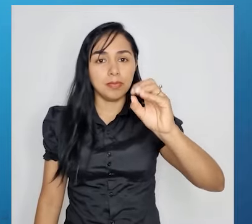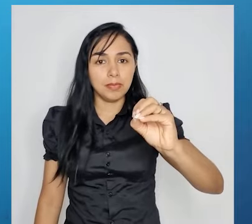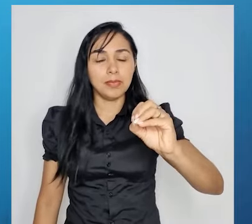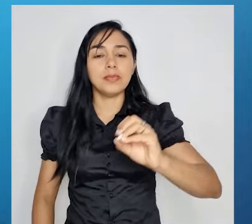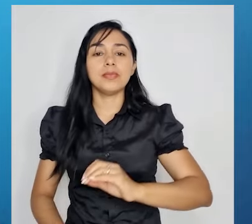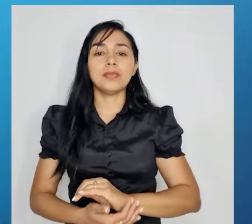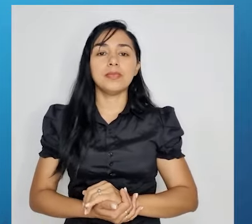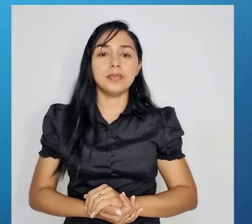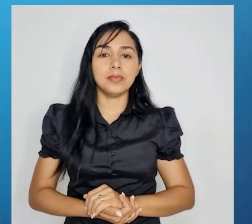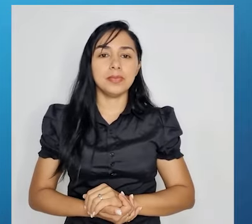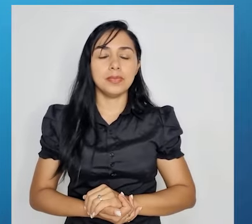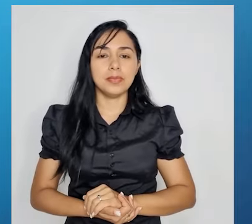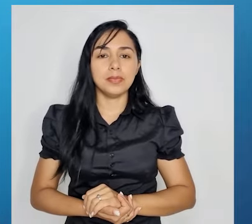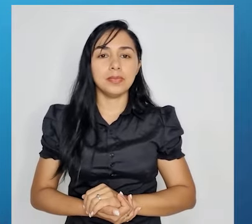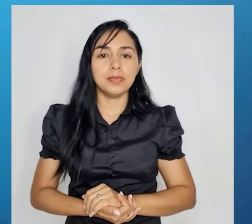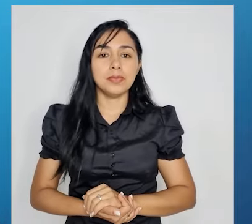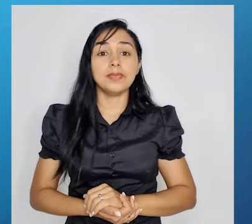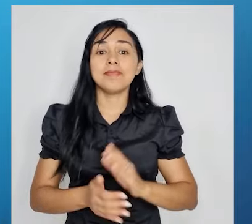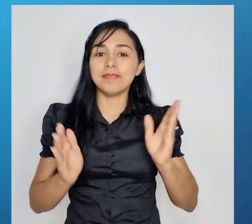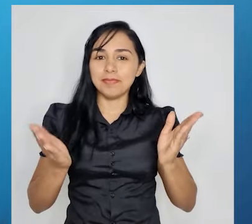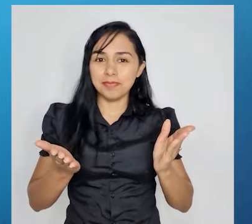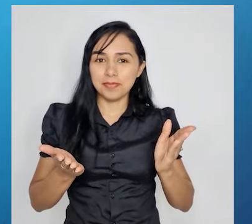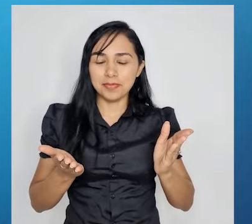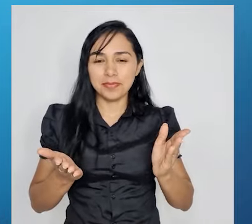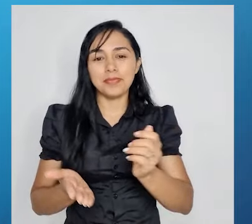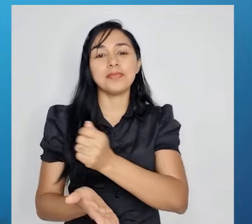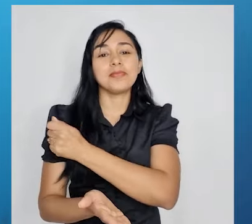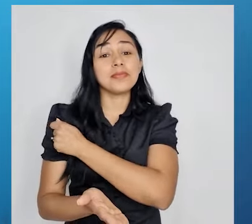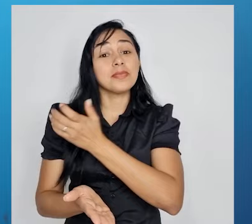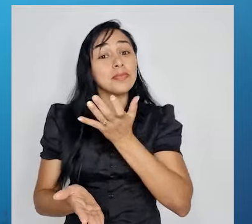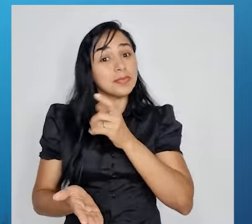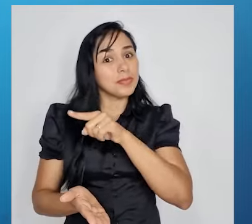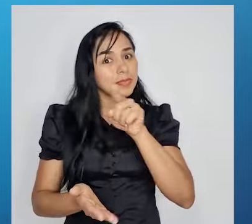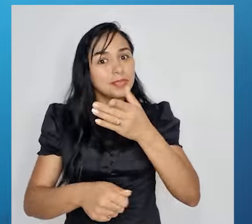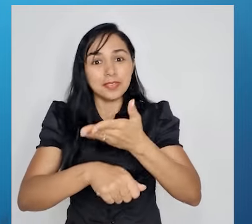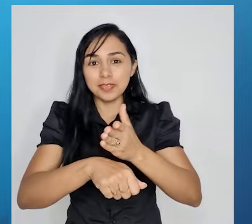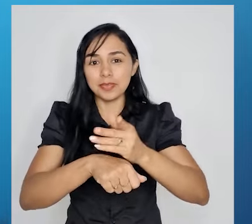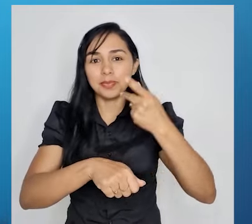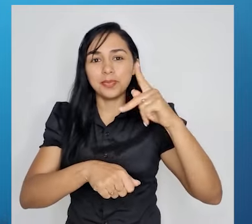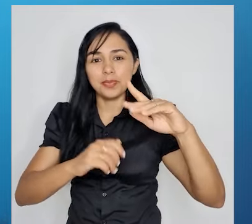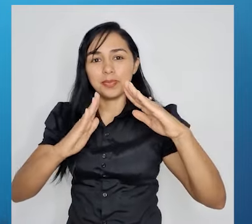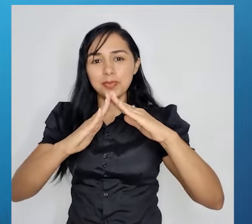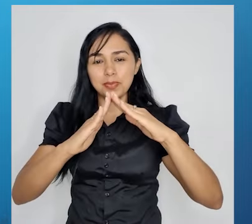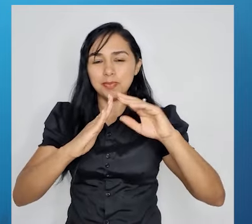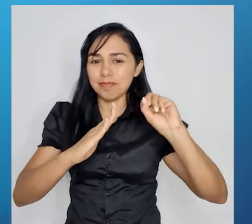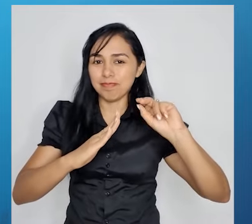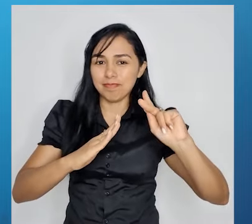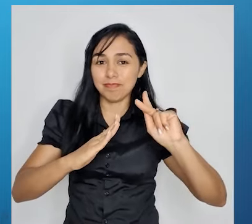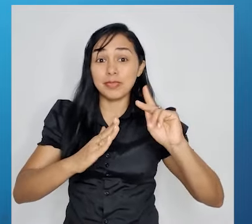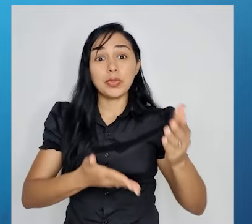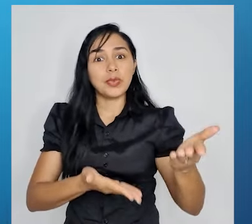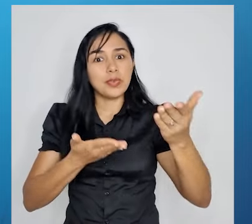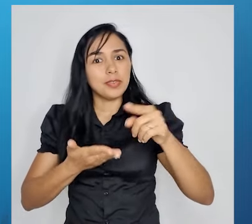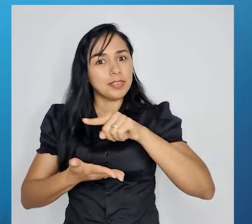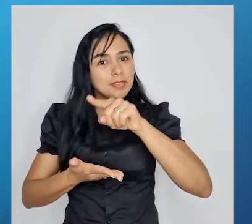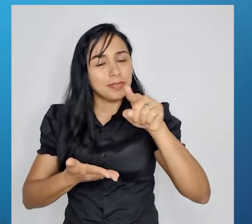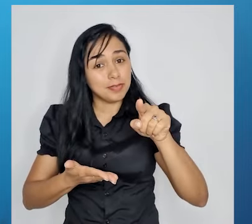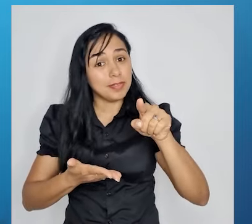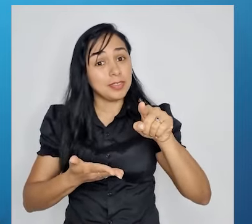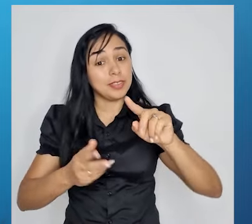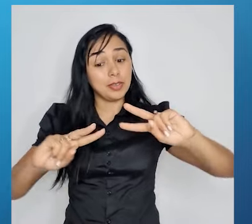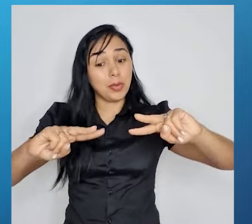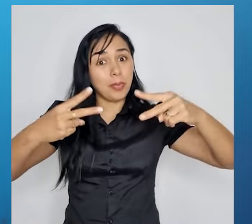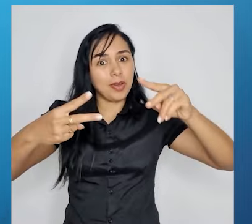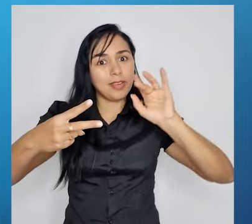ondas. Agora, turma, eu quero que você treine aí de casa, tá bom? Vou te convidar, então, a acessar esse